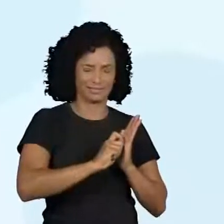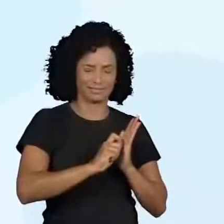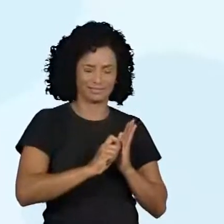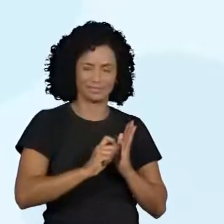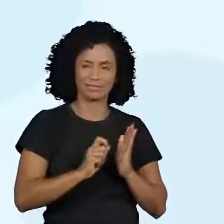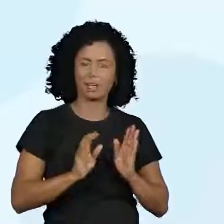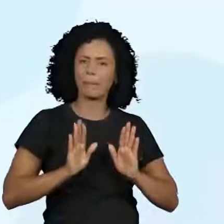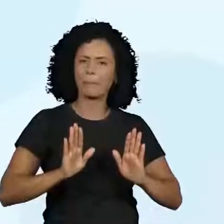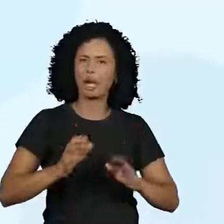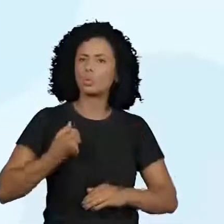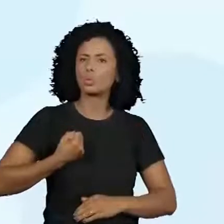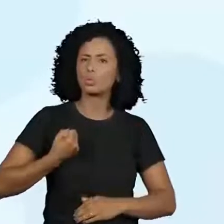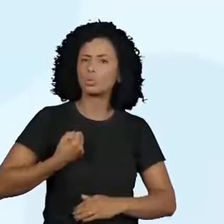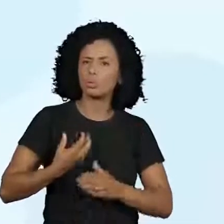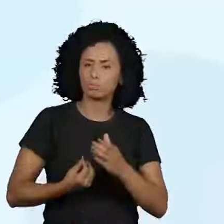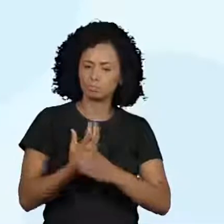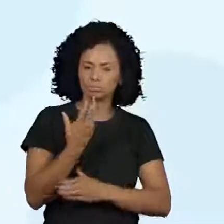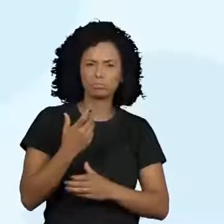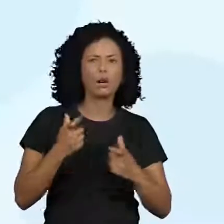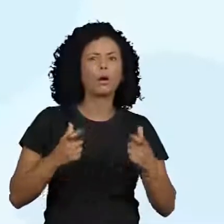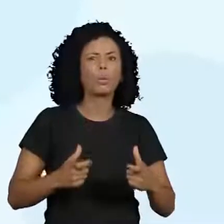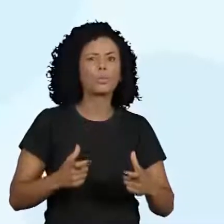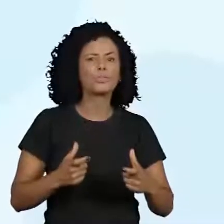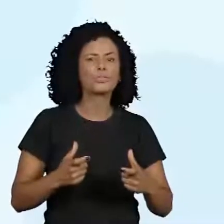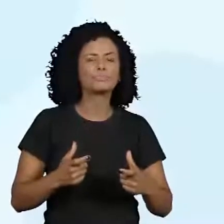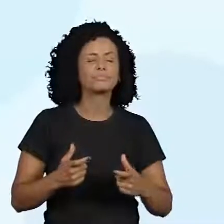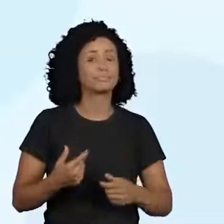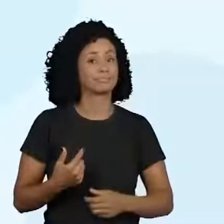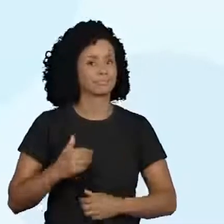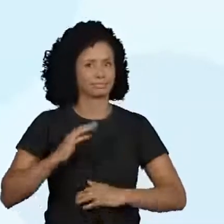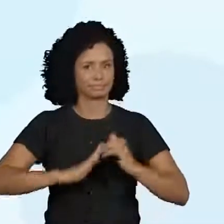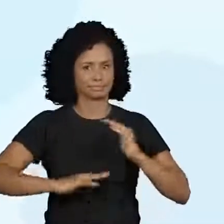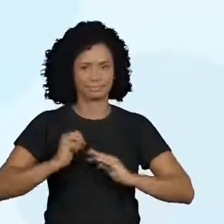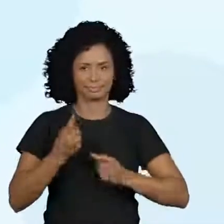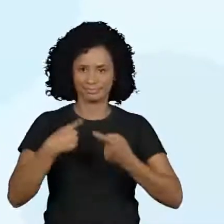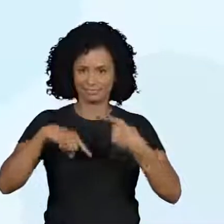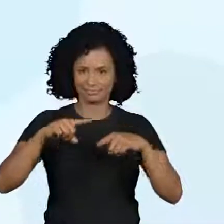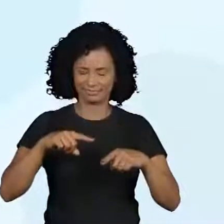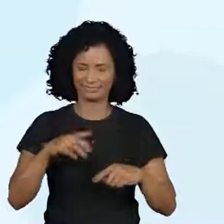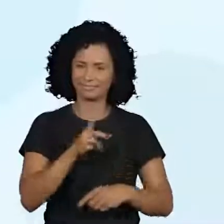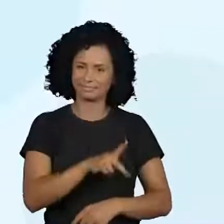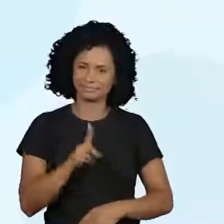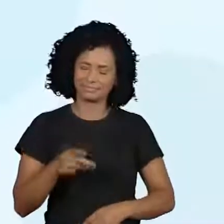Para os nossos colegas professores, eu vou trabalhar hoje com a